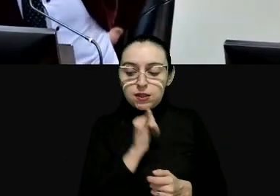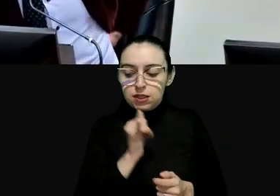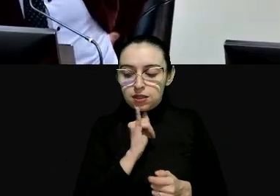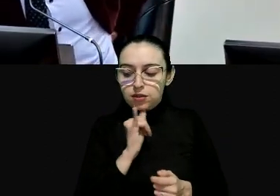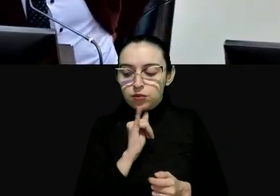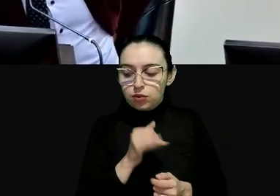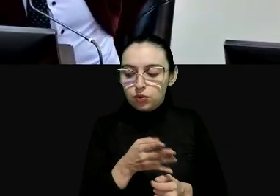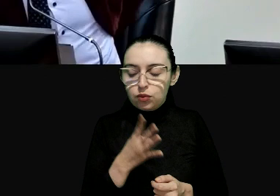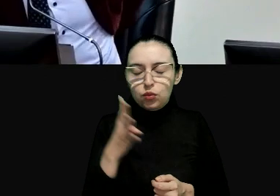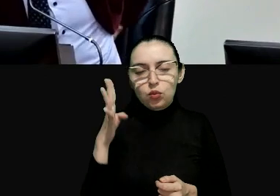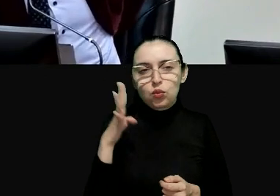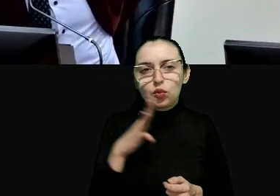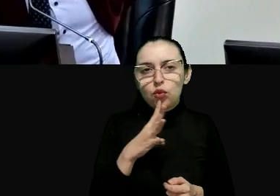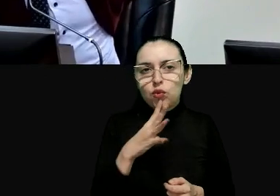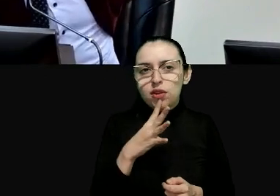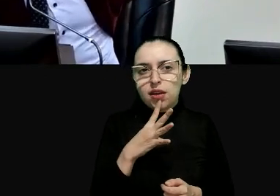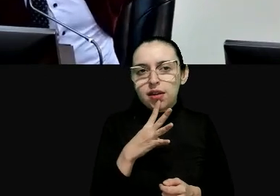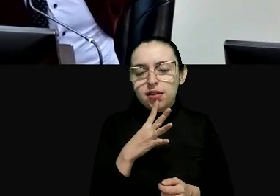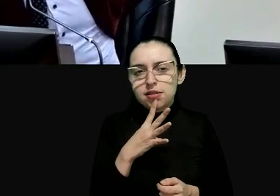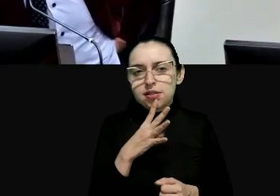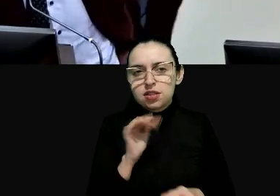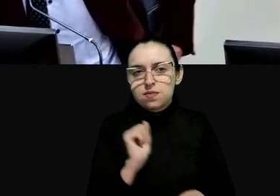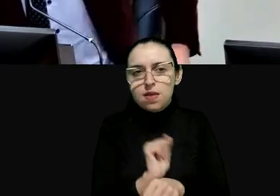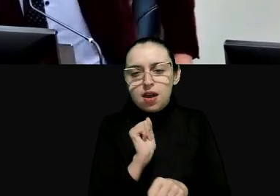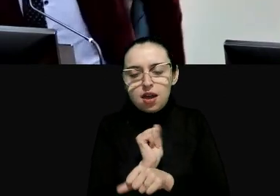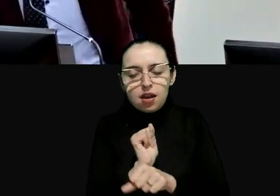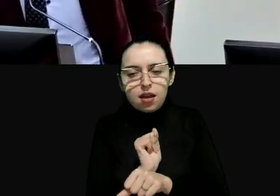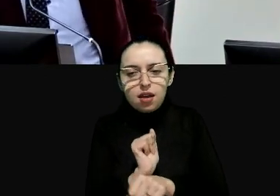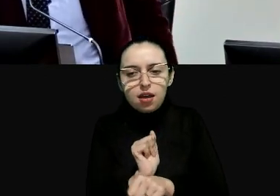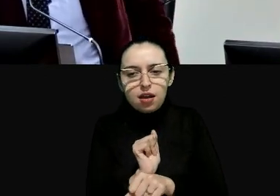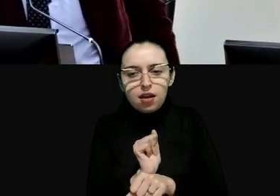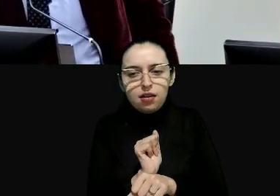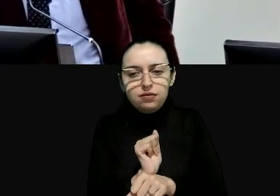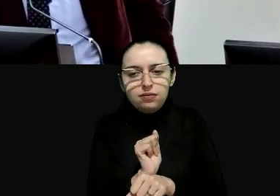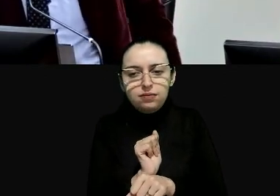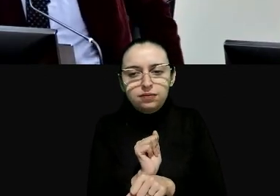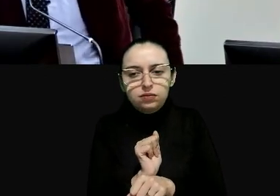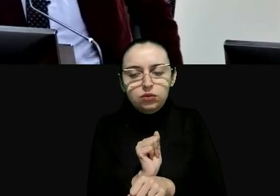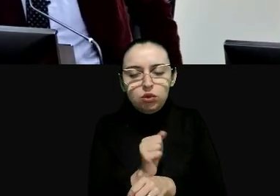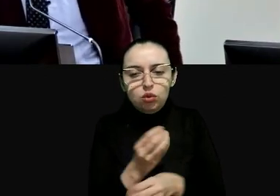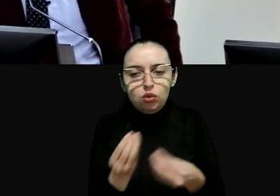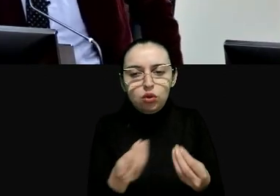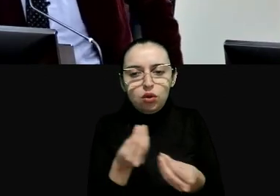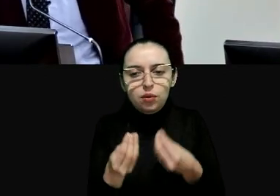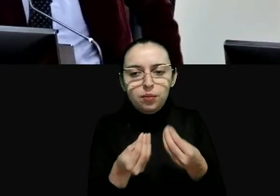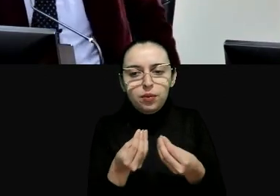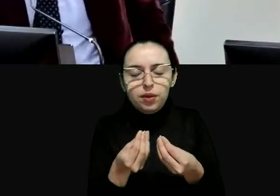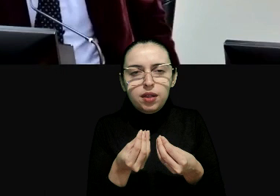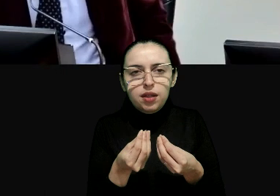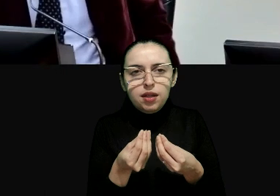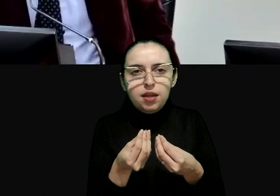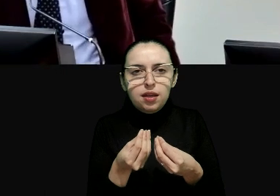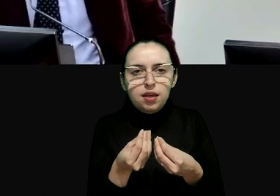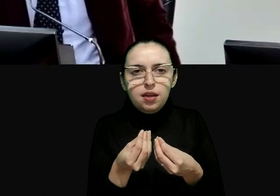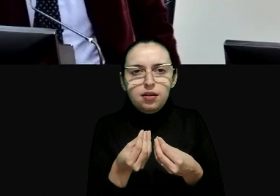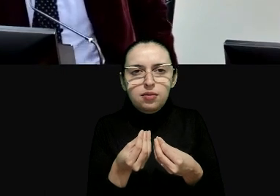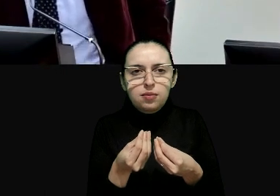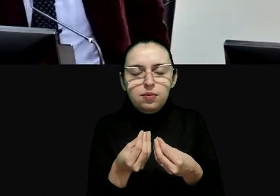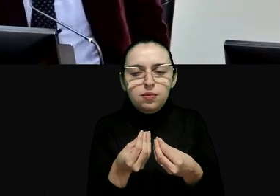e com isso quase posso então esperar sempre com esse com Manuel Cepera